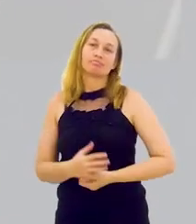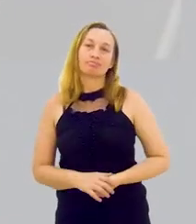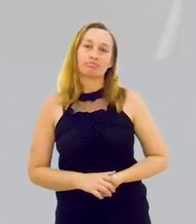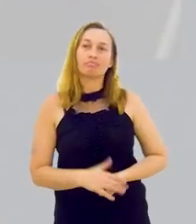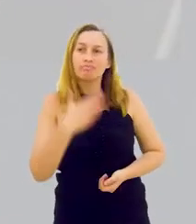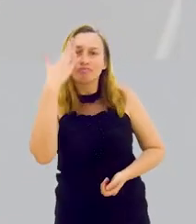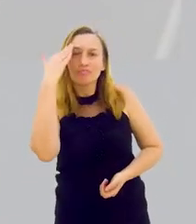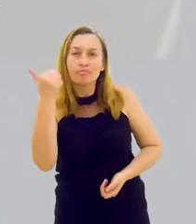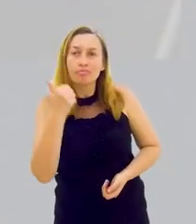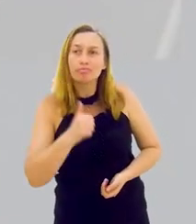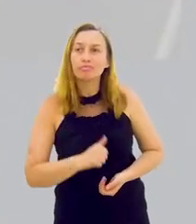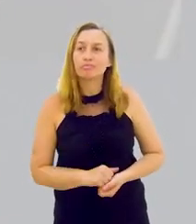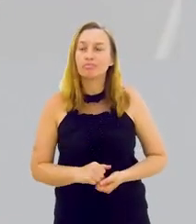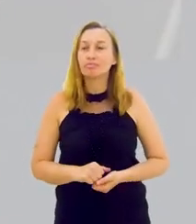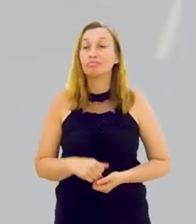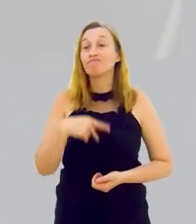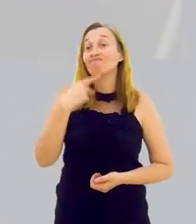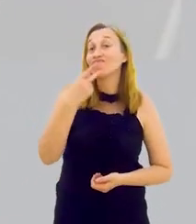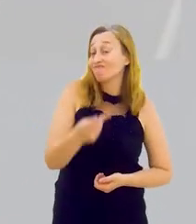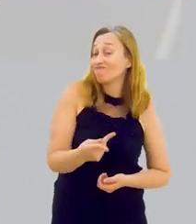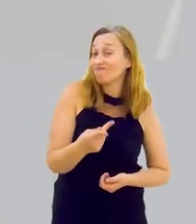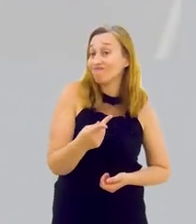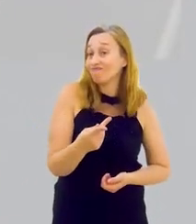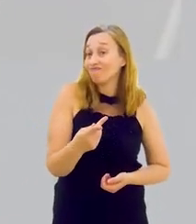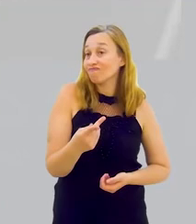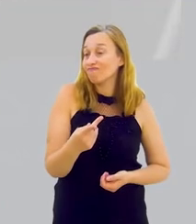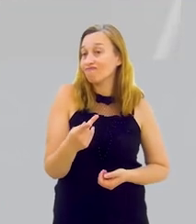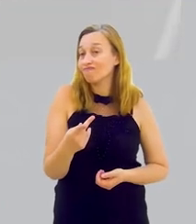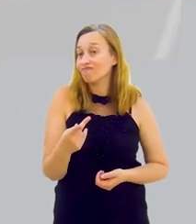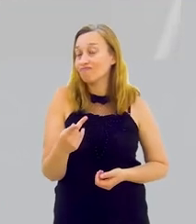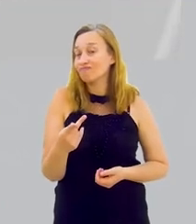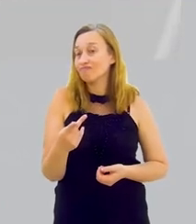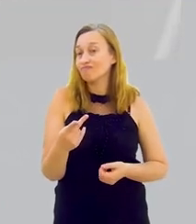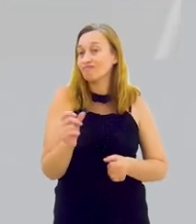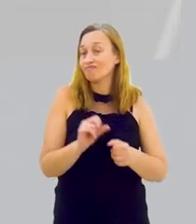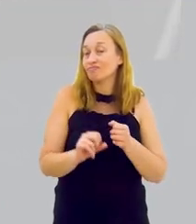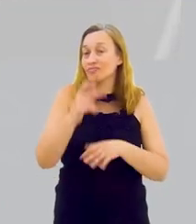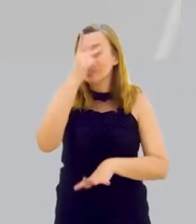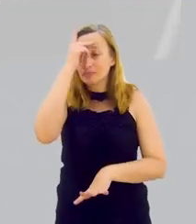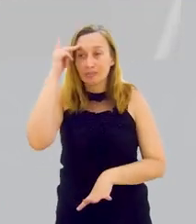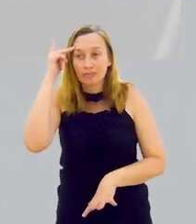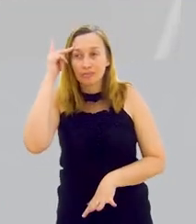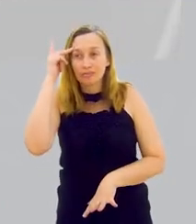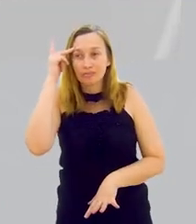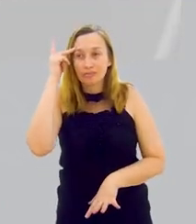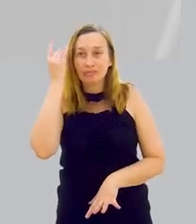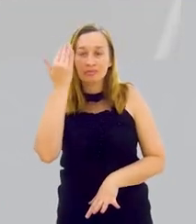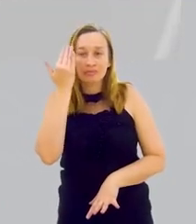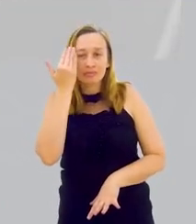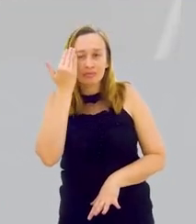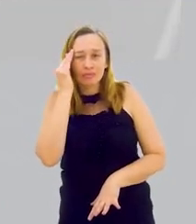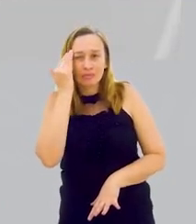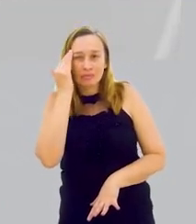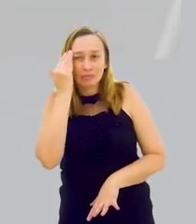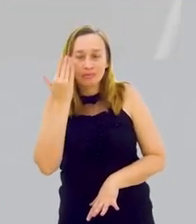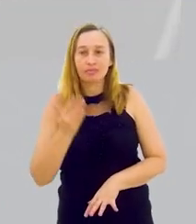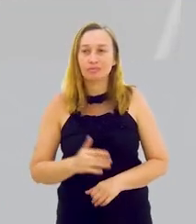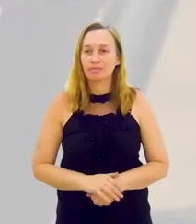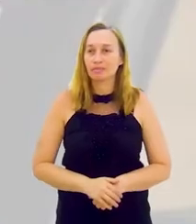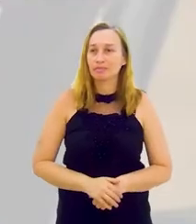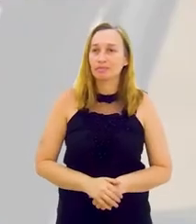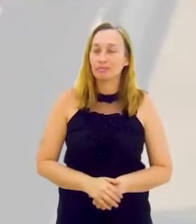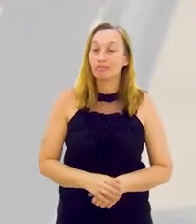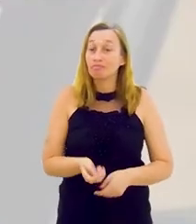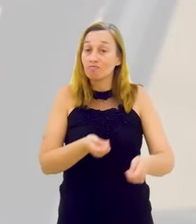empatia com as pessoas, saber falar, saber convencer as pessoas para um